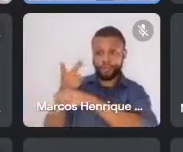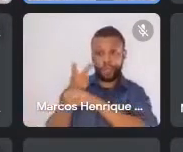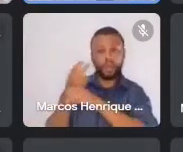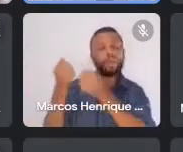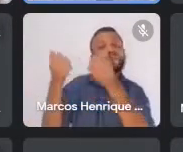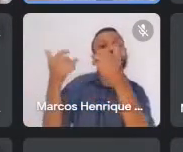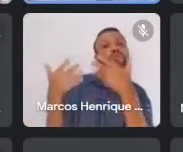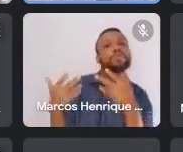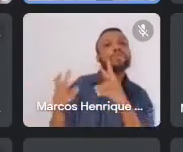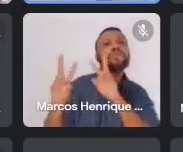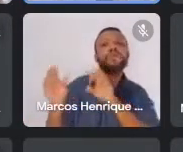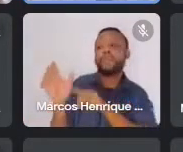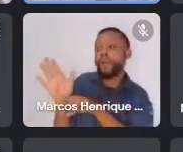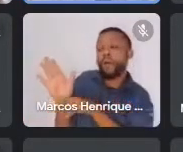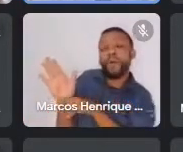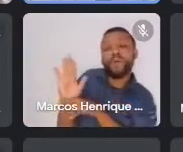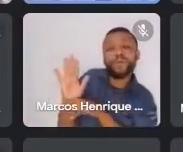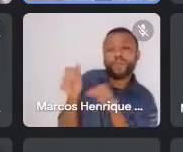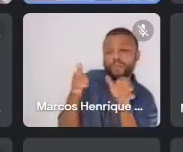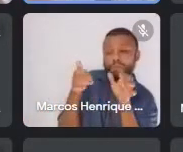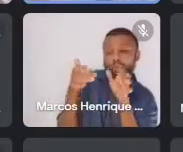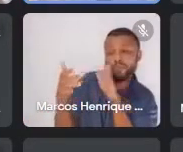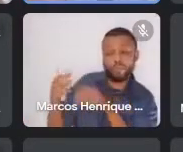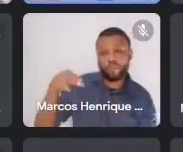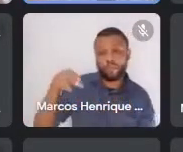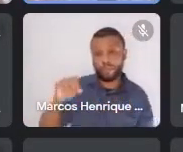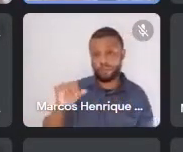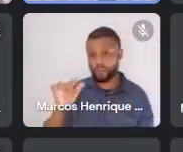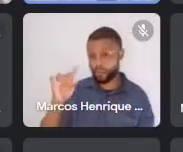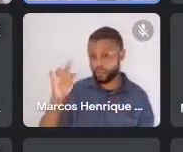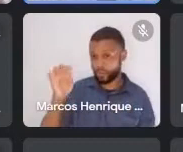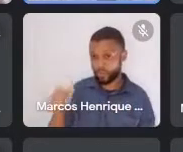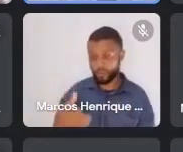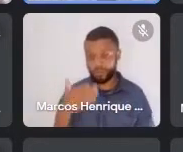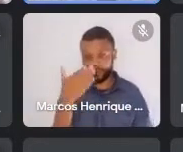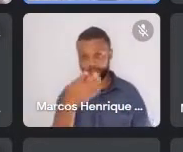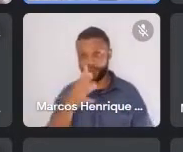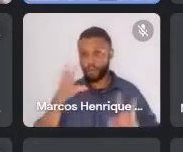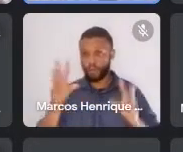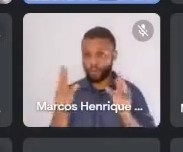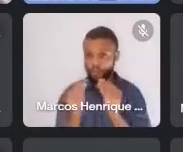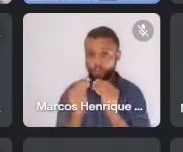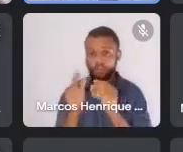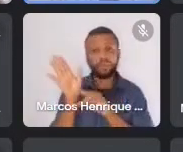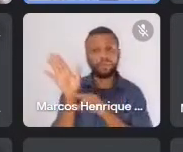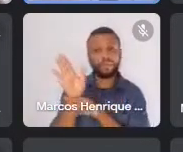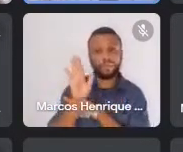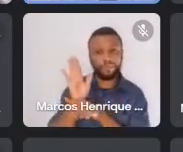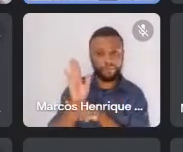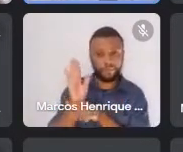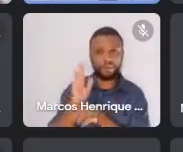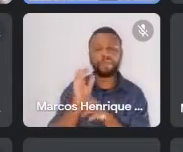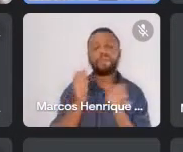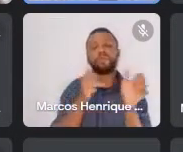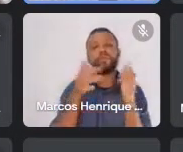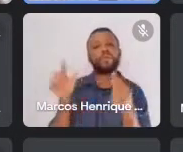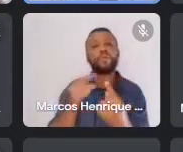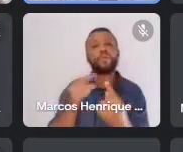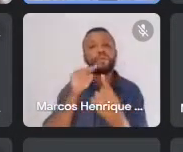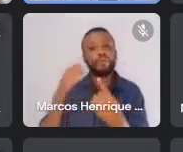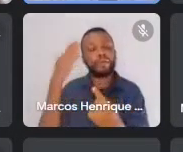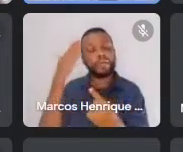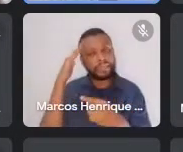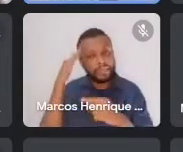filme do Noilton, Que é esse título, A Paz é Dourada. Então, é um resumo, assim, do filme, para que as pessoas entendam, né? Assim,